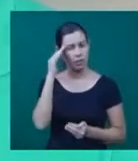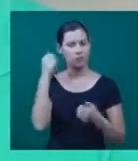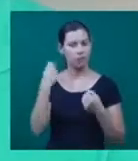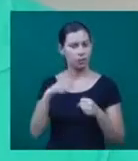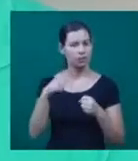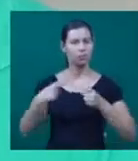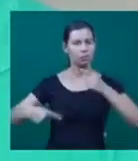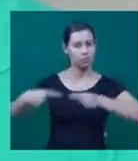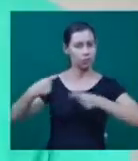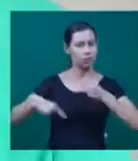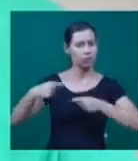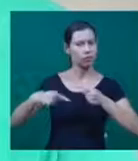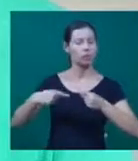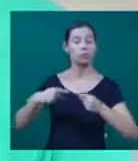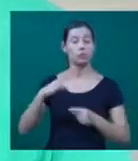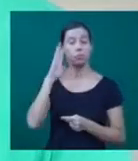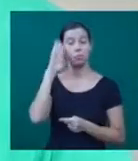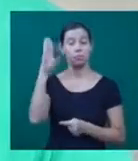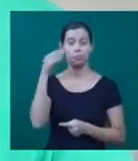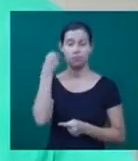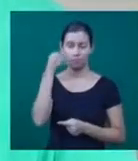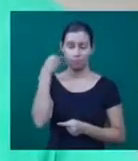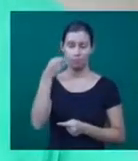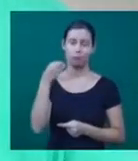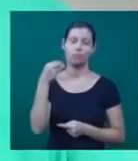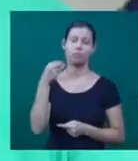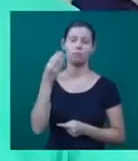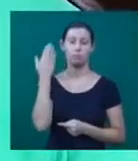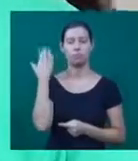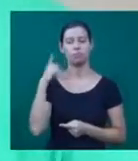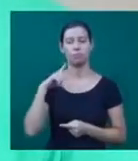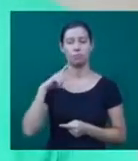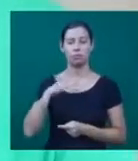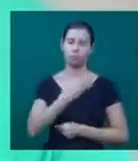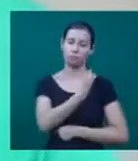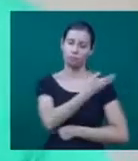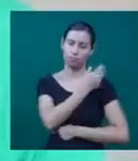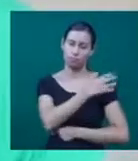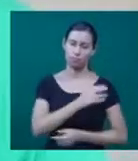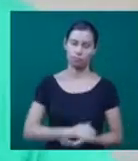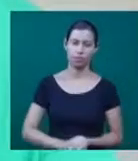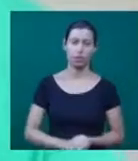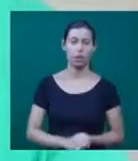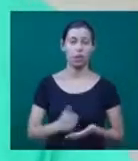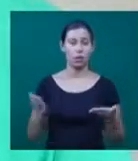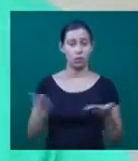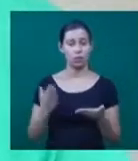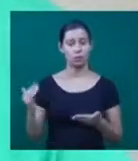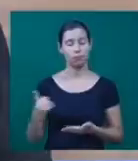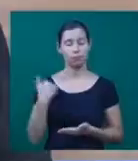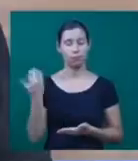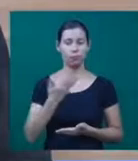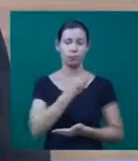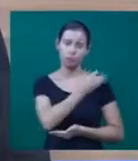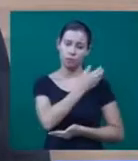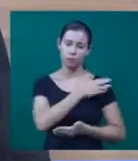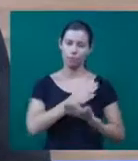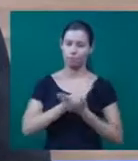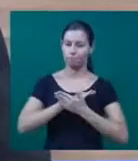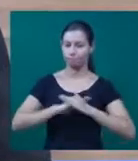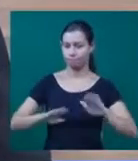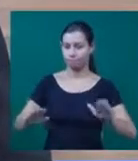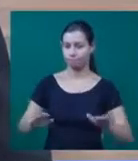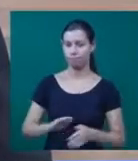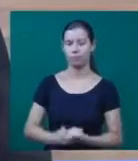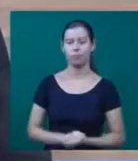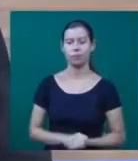quem já sofreu preconceito. É muito importante para quebrar os preconceitos que existem dentro da sociedade. As inscrições